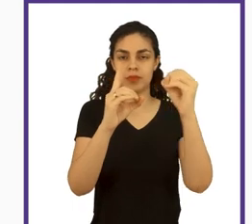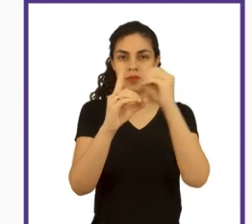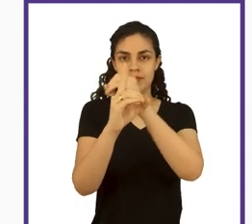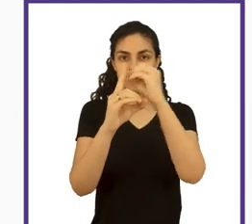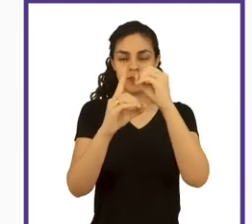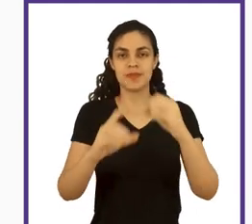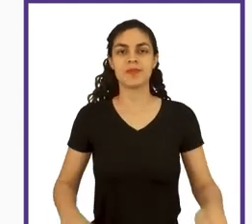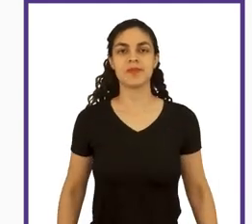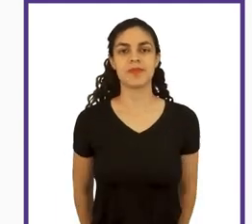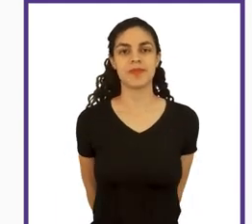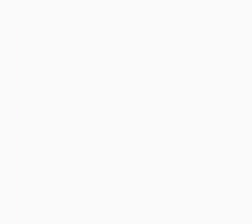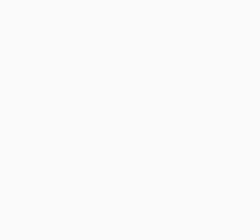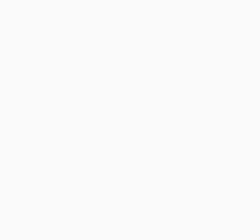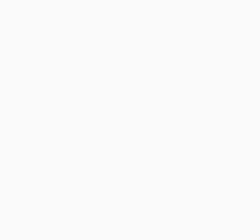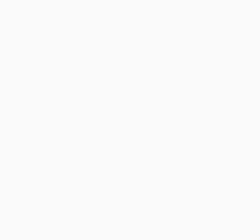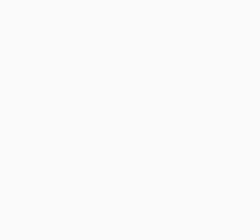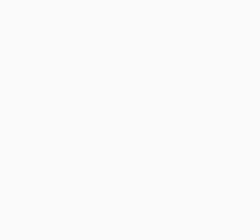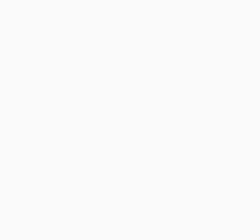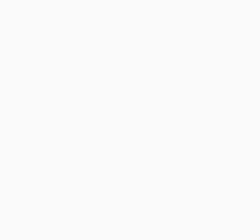se faz com direitos humanos.